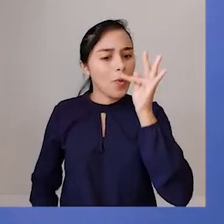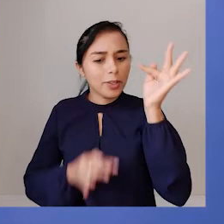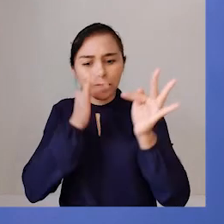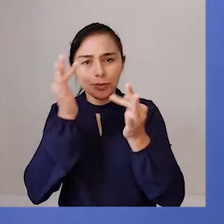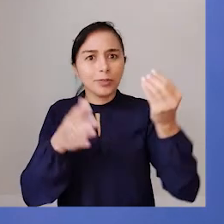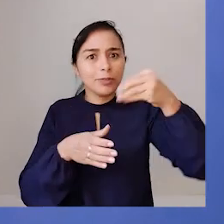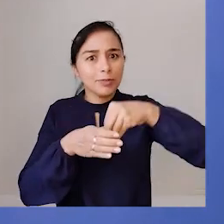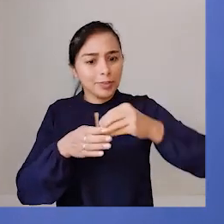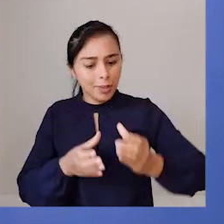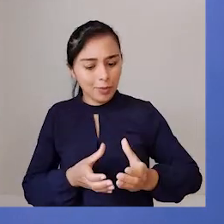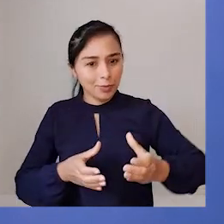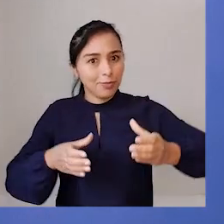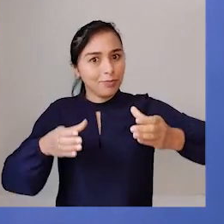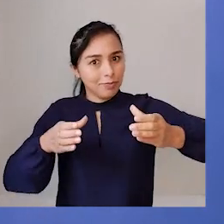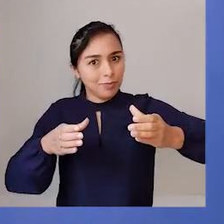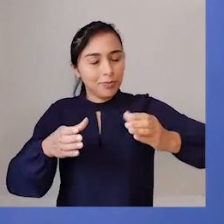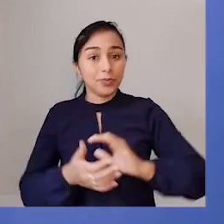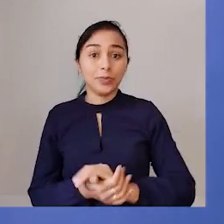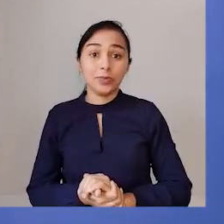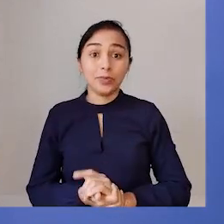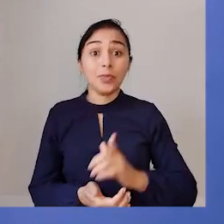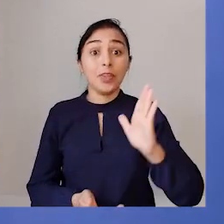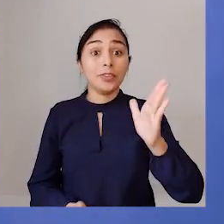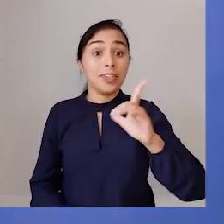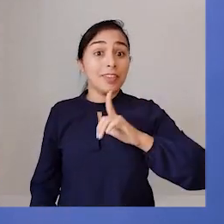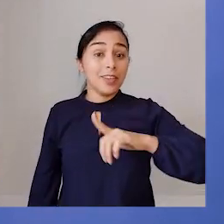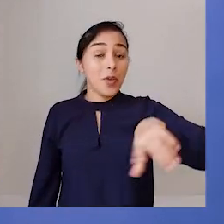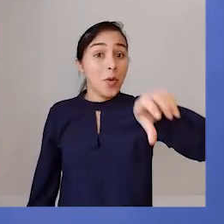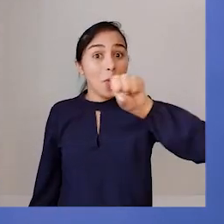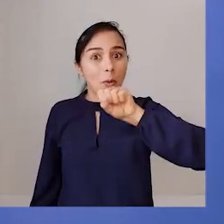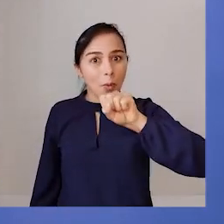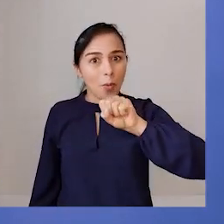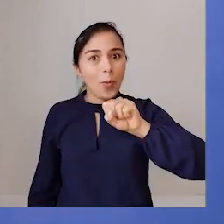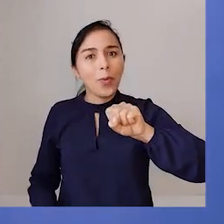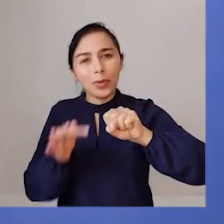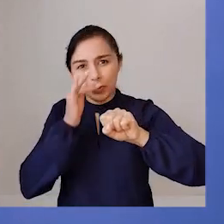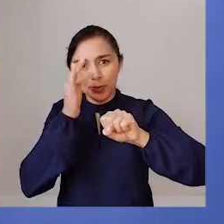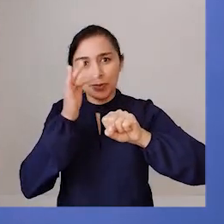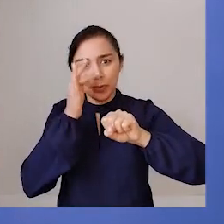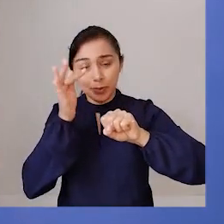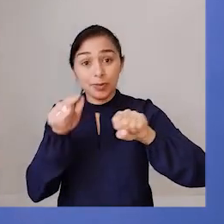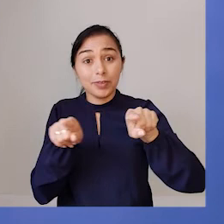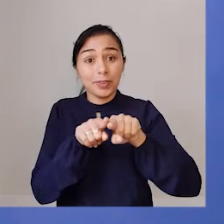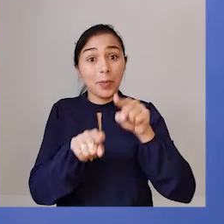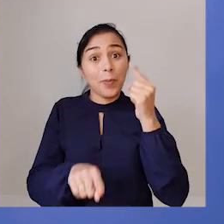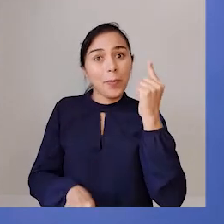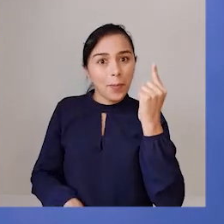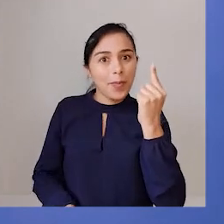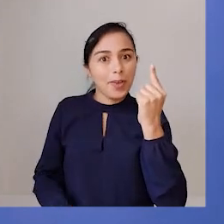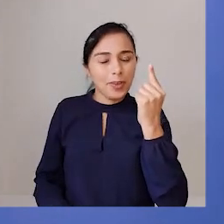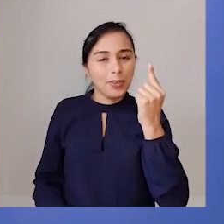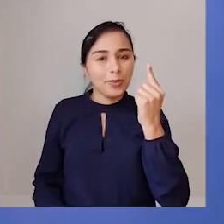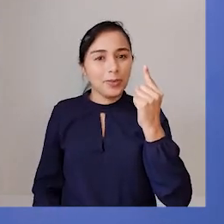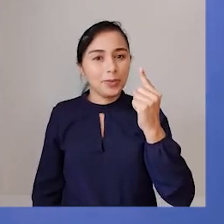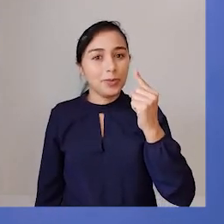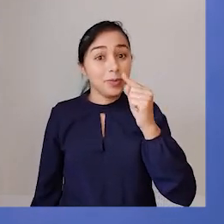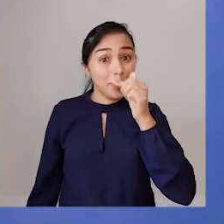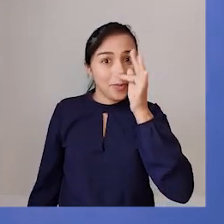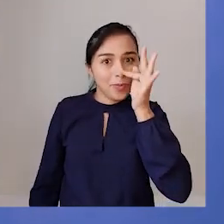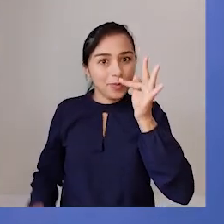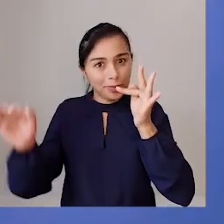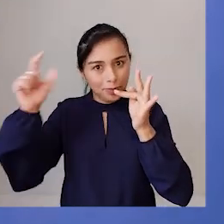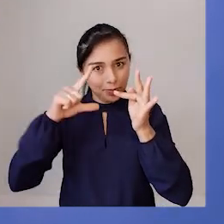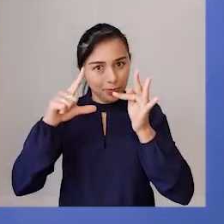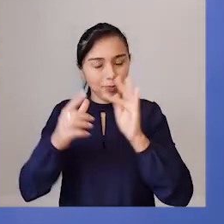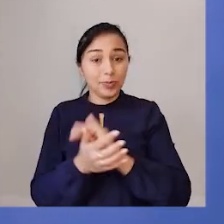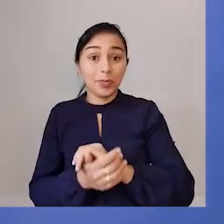Ela tem um vaso e já tem oito rosas e um girassol. Então, nós vamos pegar aqui e escrever o numeral oito.